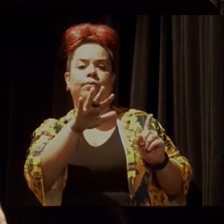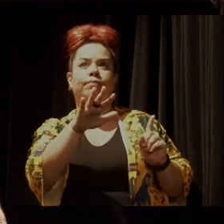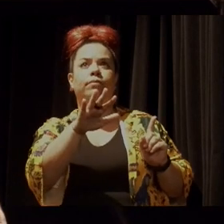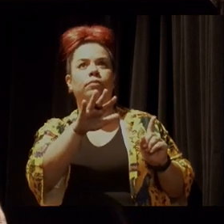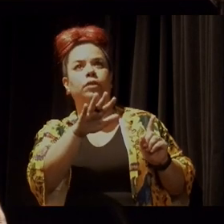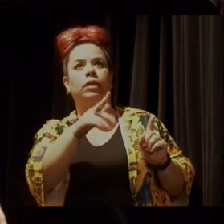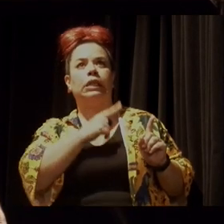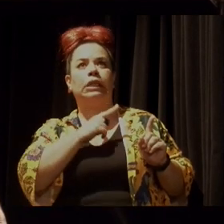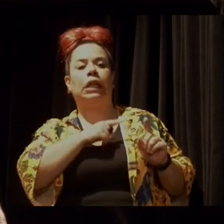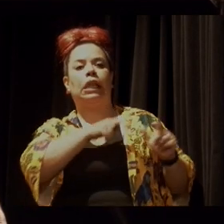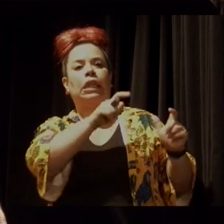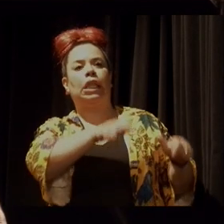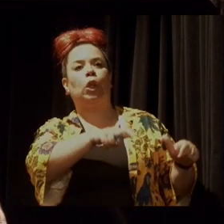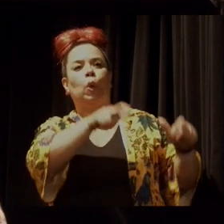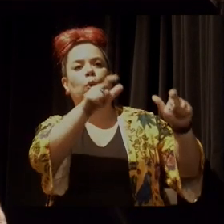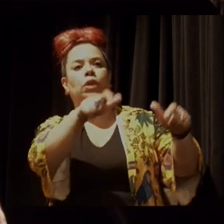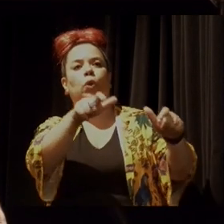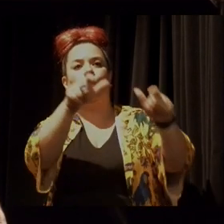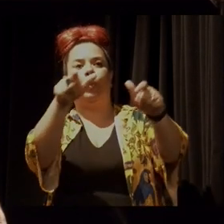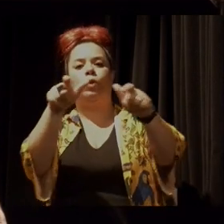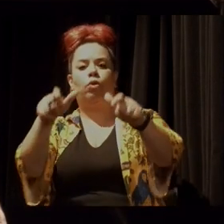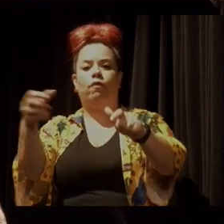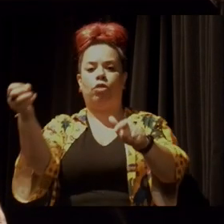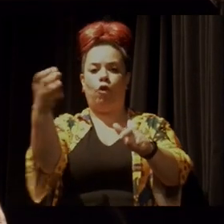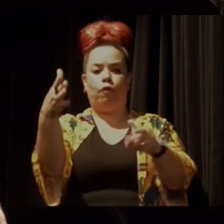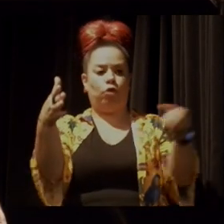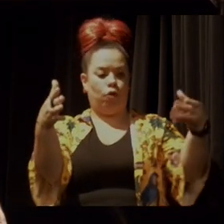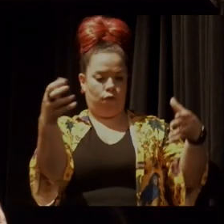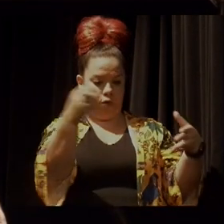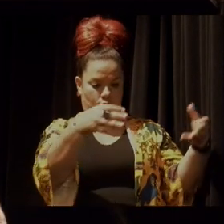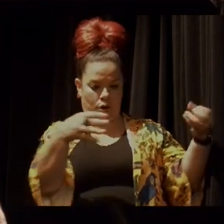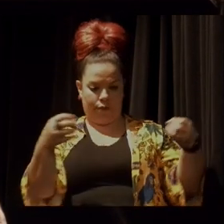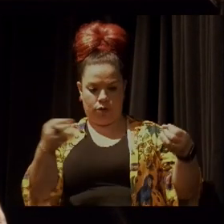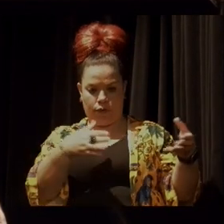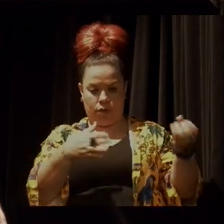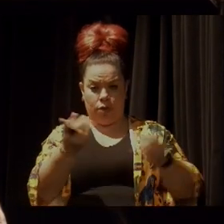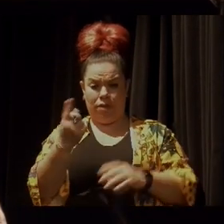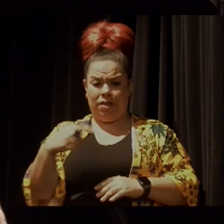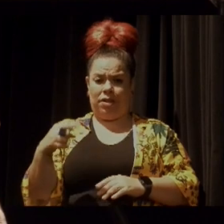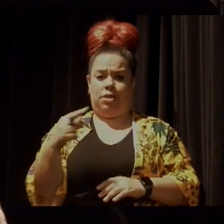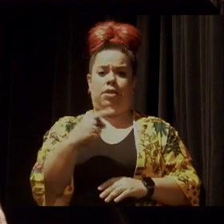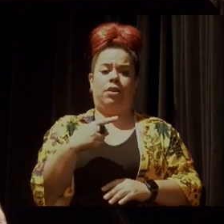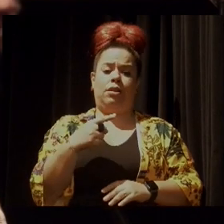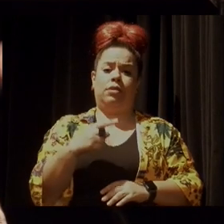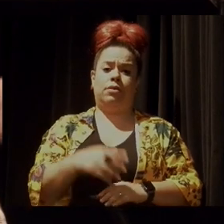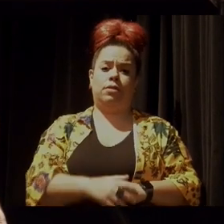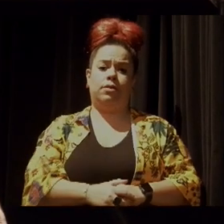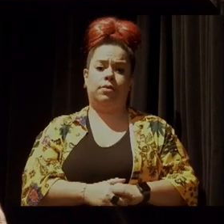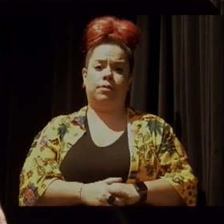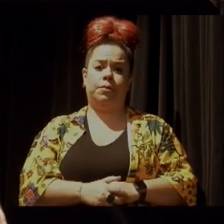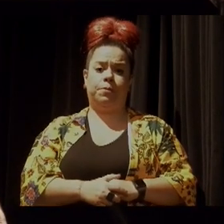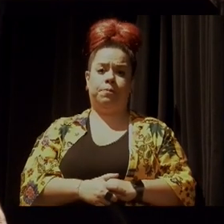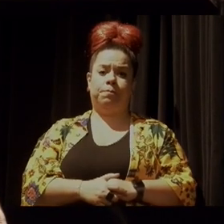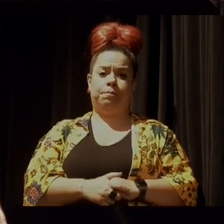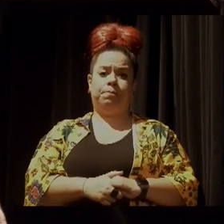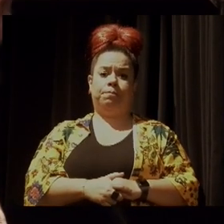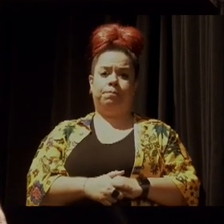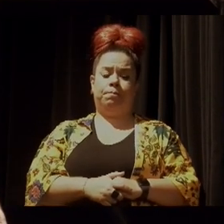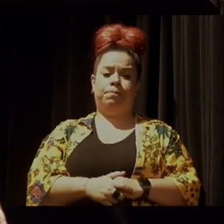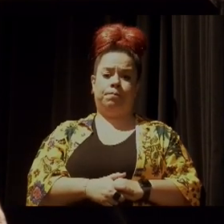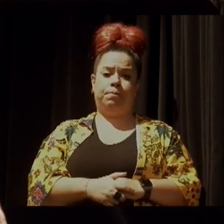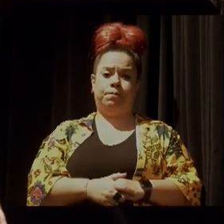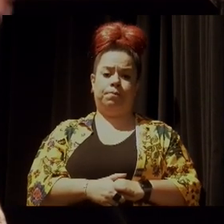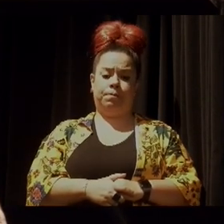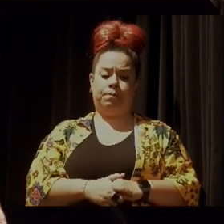novos territórios, de que novas, de que novas, é isso, novos